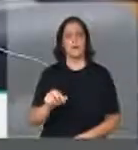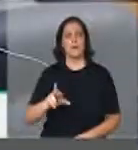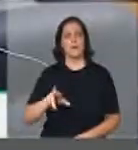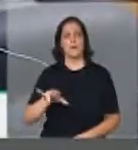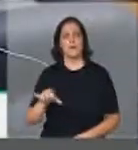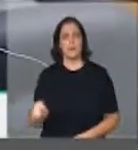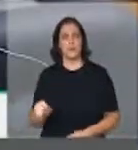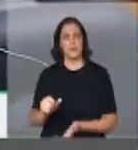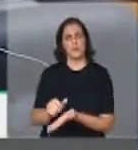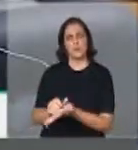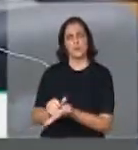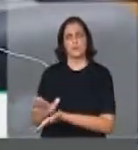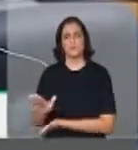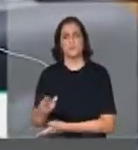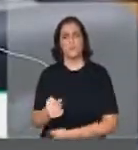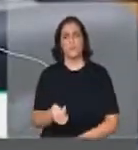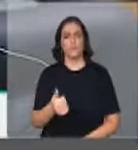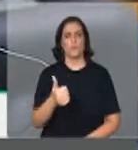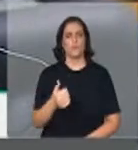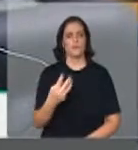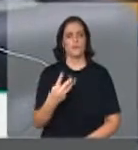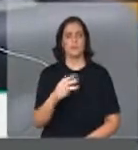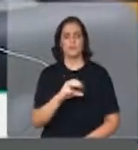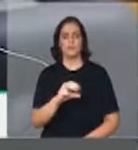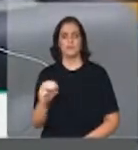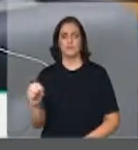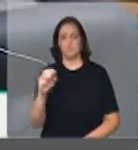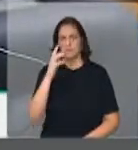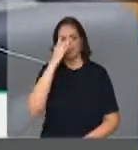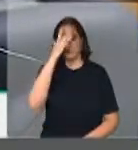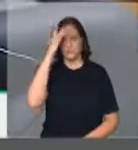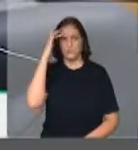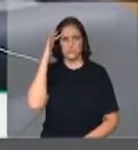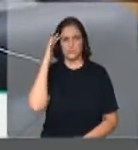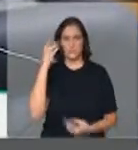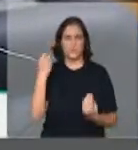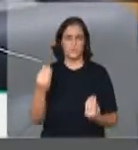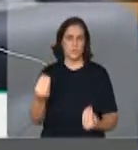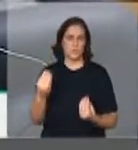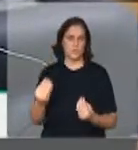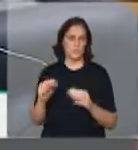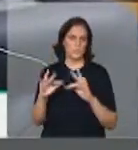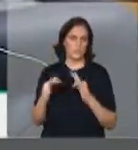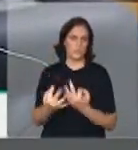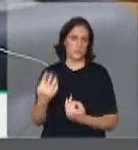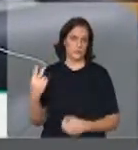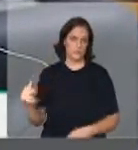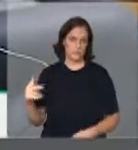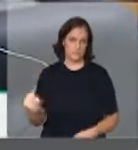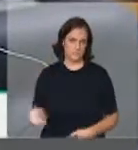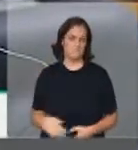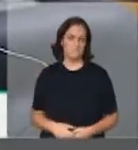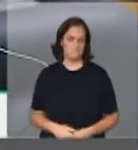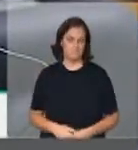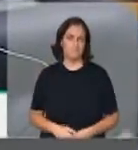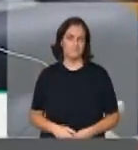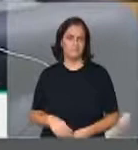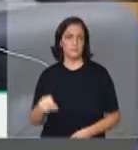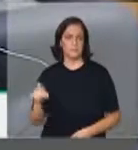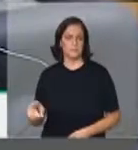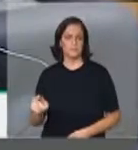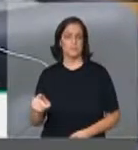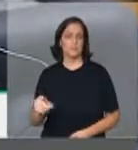imediata demissão de quase 300 pais e mães de família. Pessoas cujo vínculo se estabeleceu com o